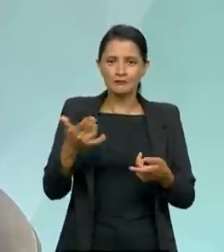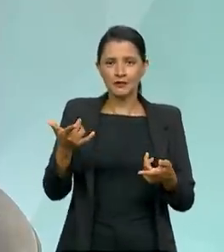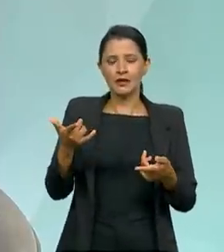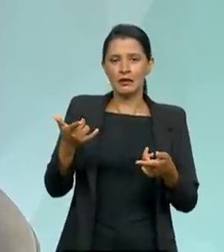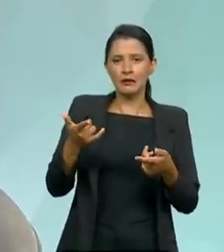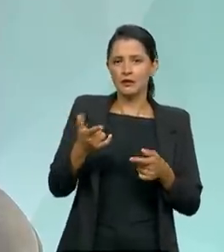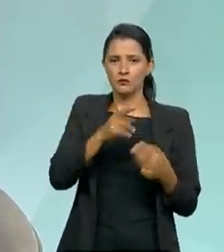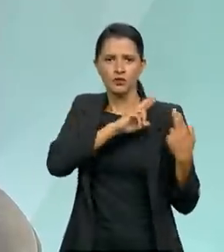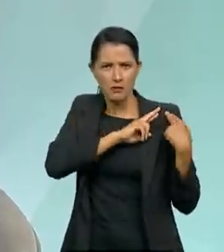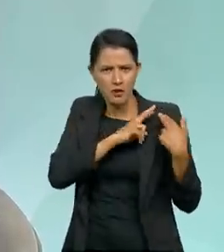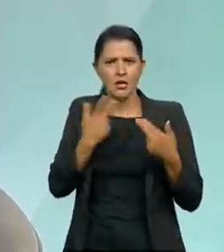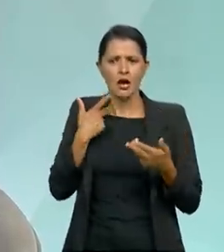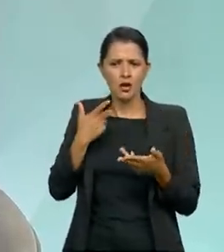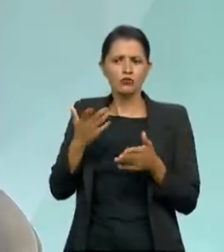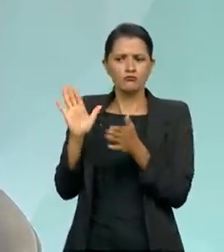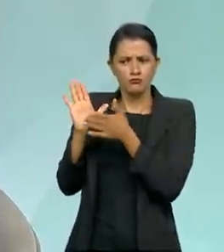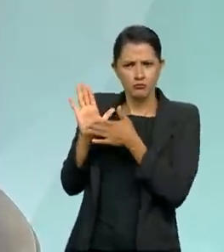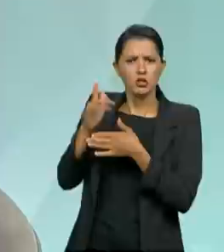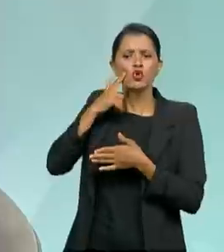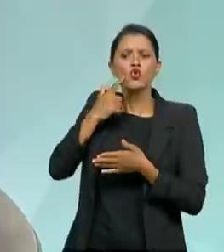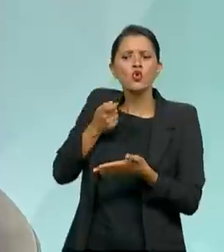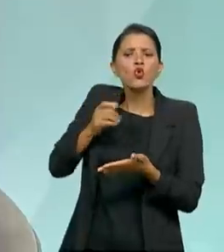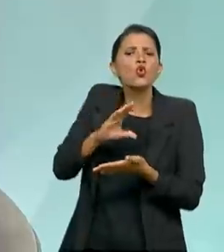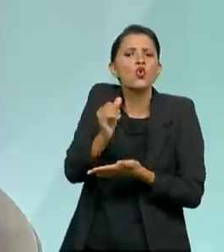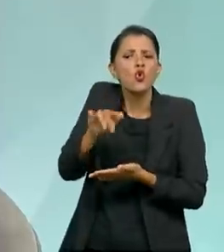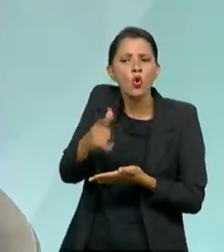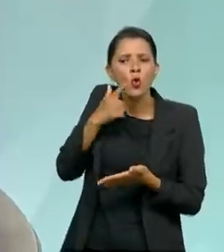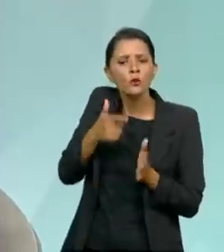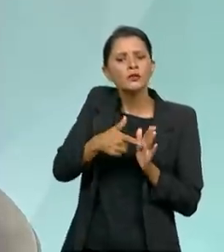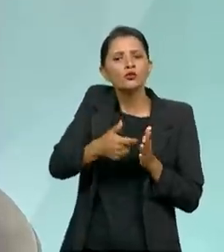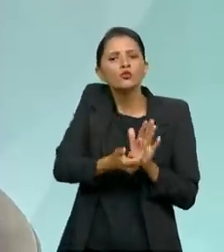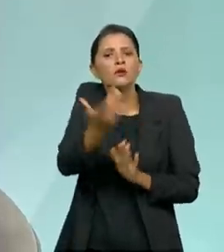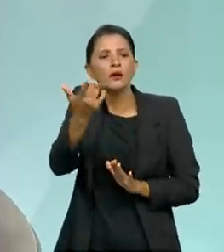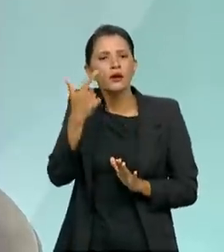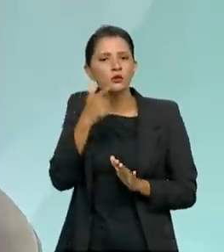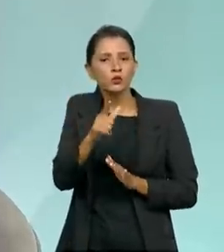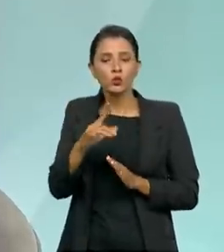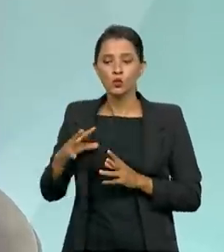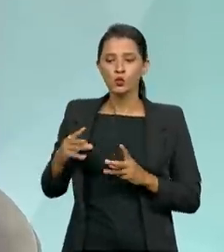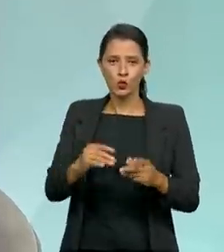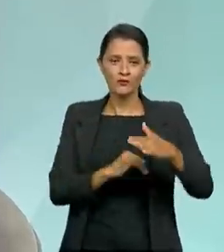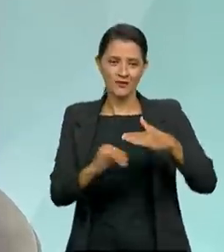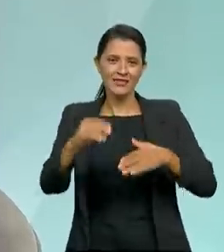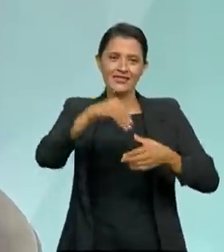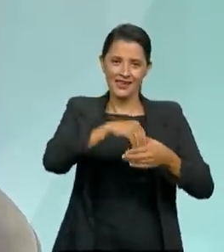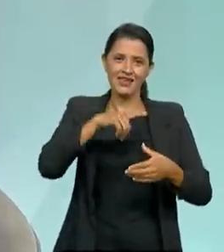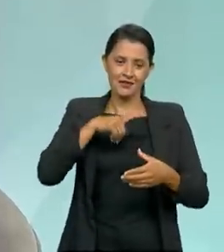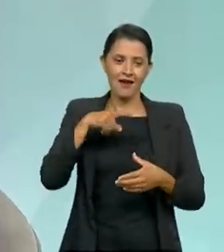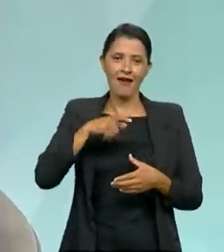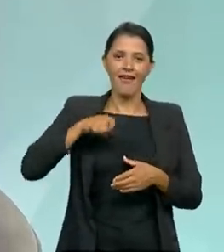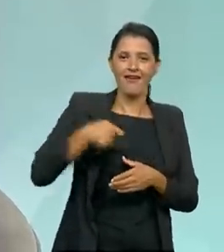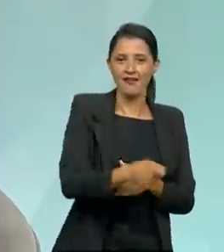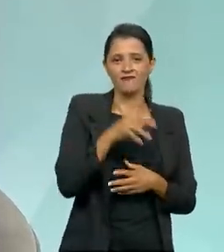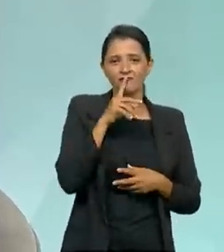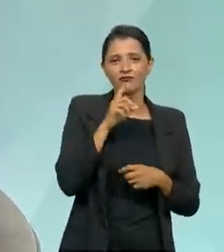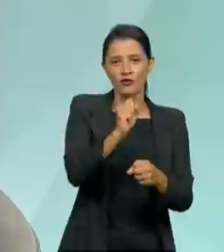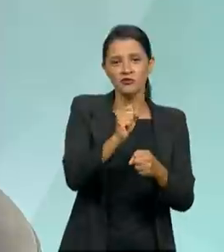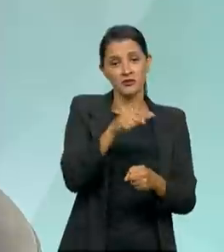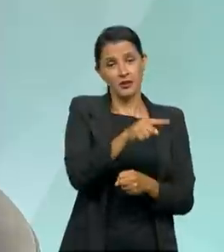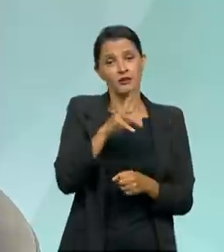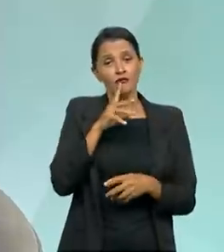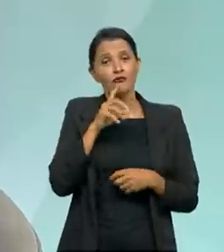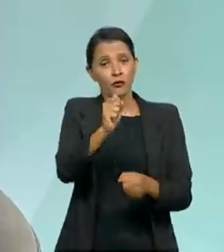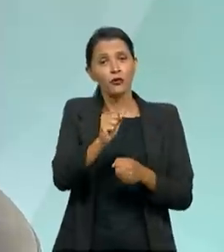transparência, em prestação de contas. Todas as instituições, quando incorporam isso, essas instituições, elas se tornam fortes. Elas se tornando